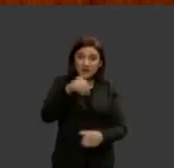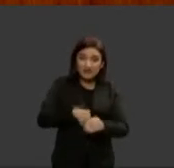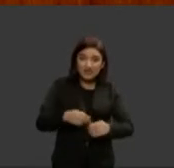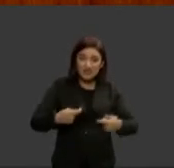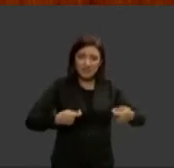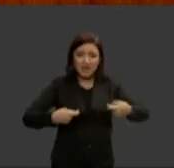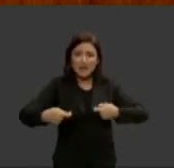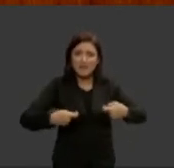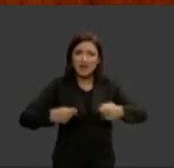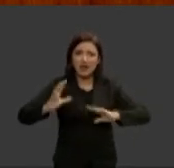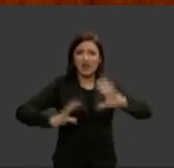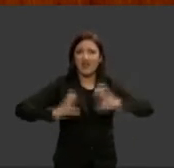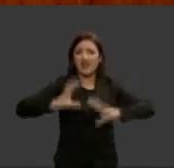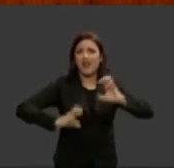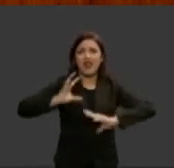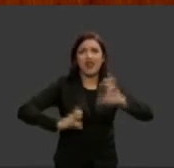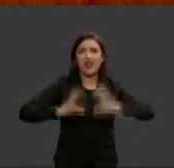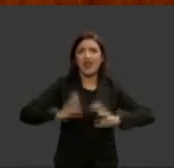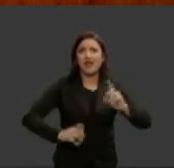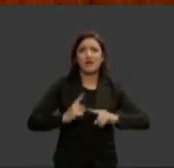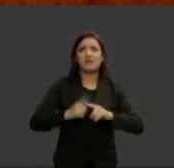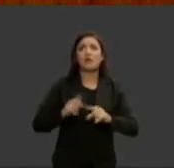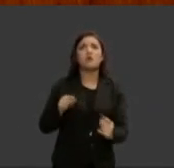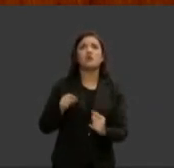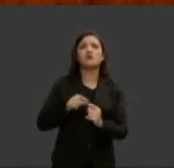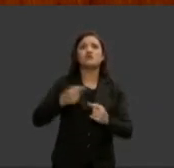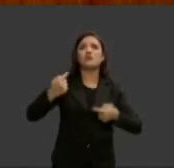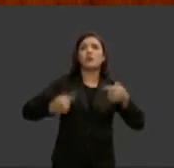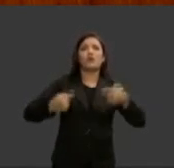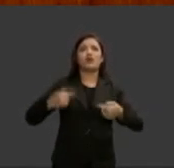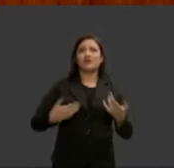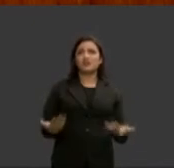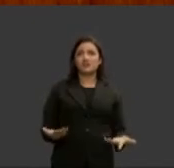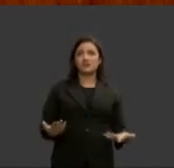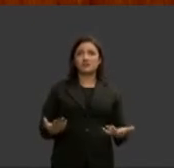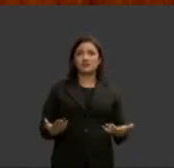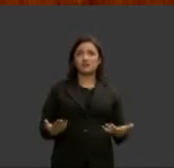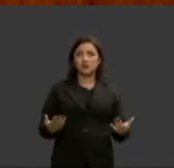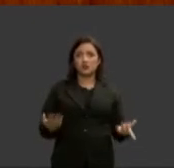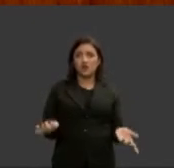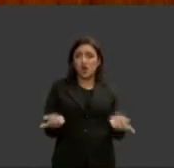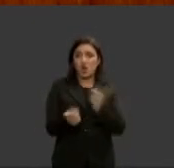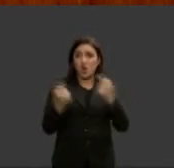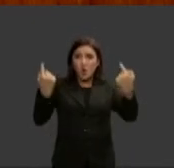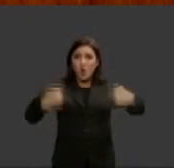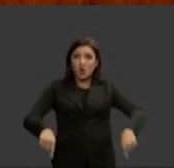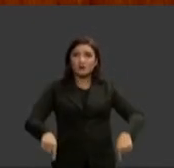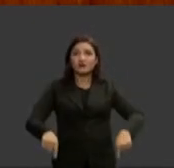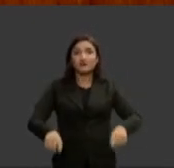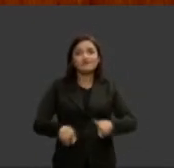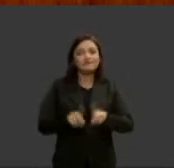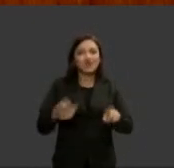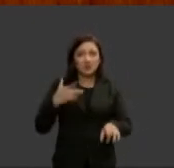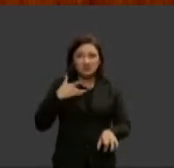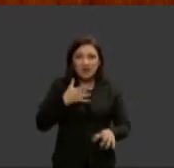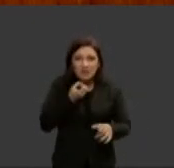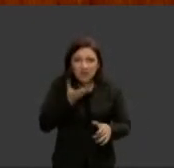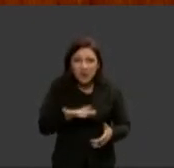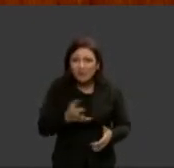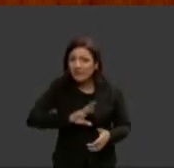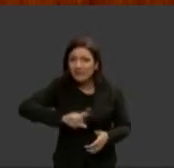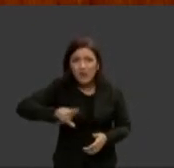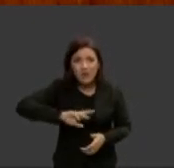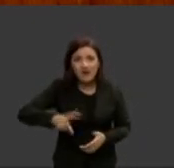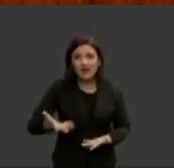defenderem ideais políticos pretencialmente contraditórios essa postura de confronto não é salutar o